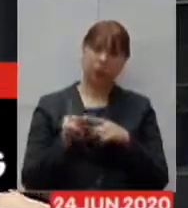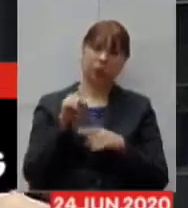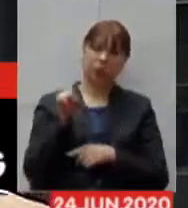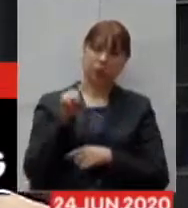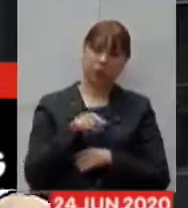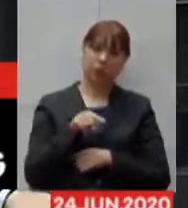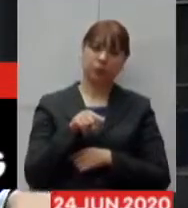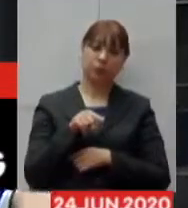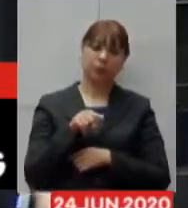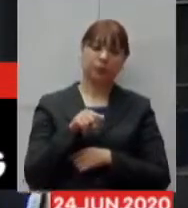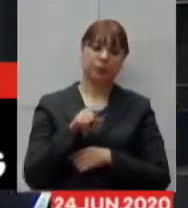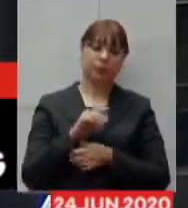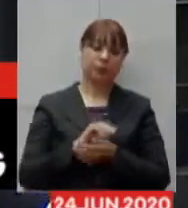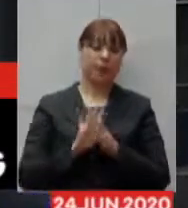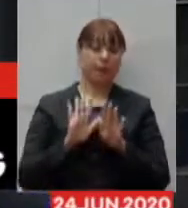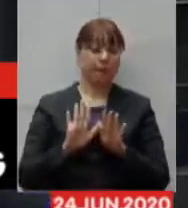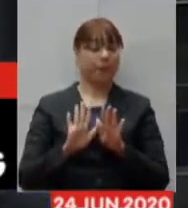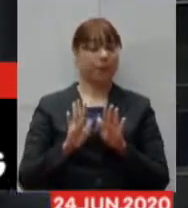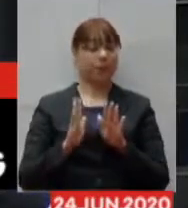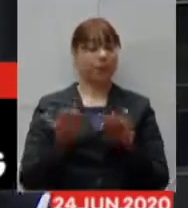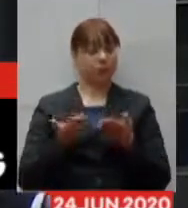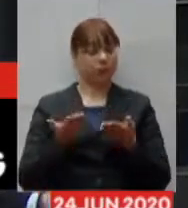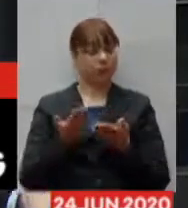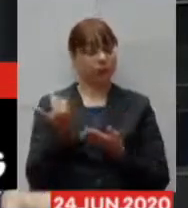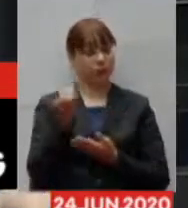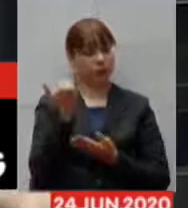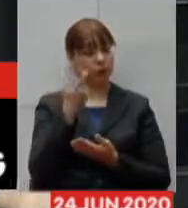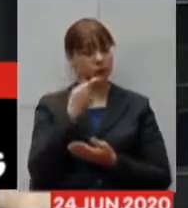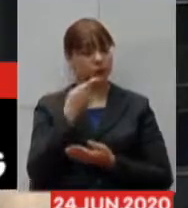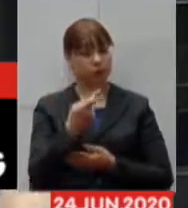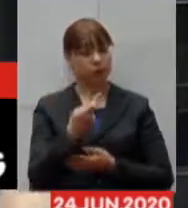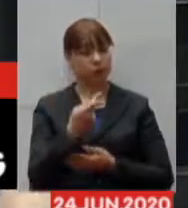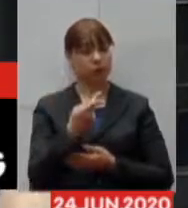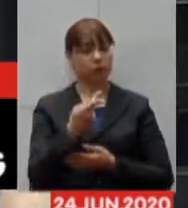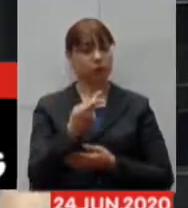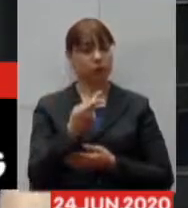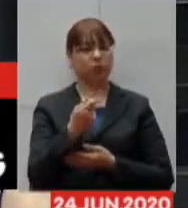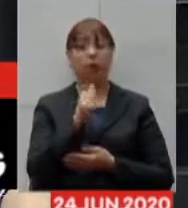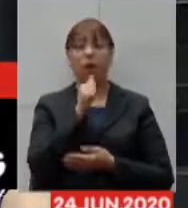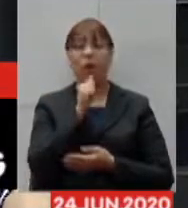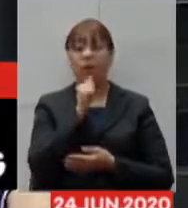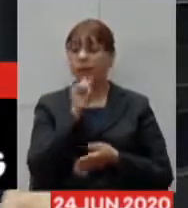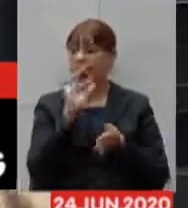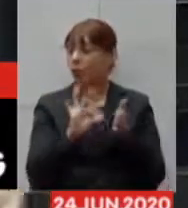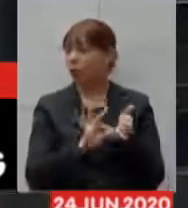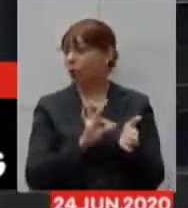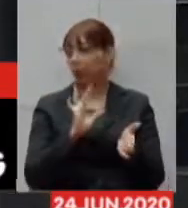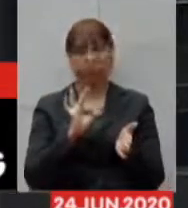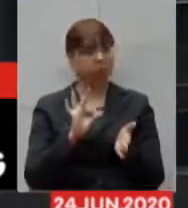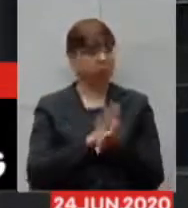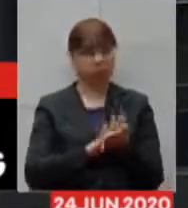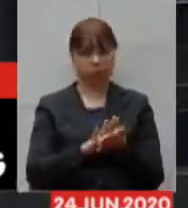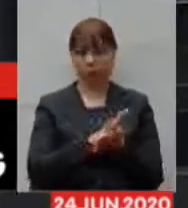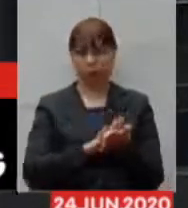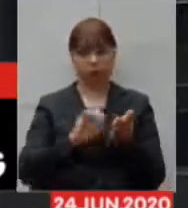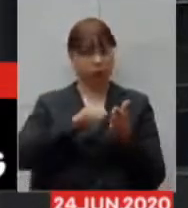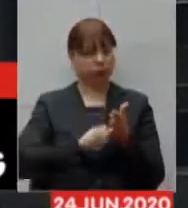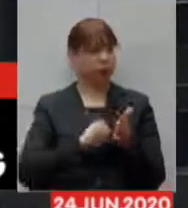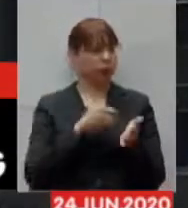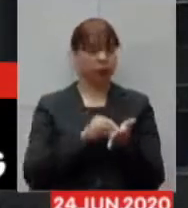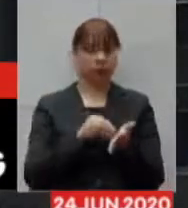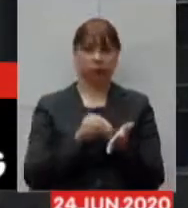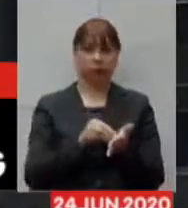neste momento até este momento não foi assinado nenhum contrato e ainda não houve